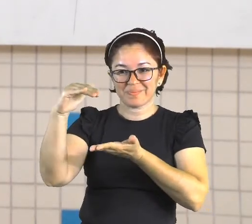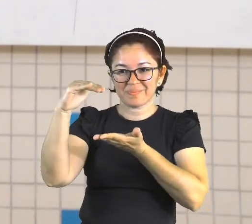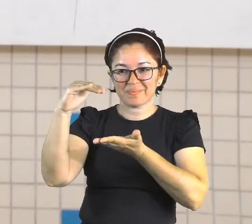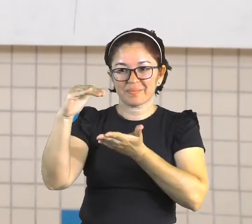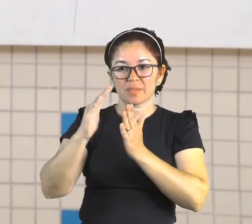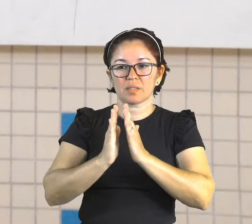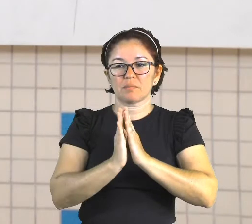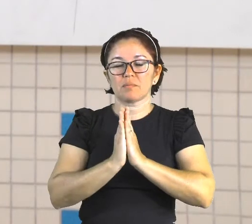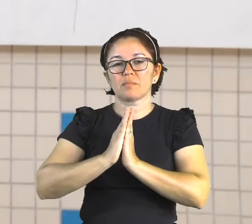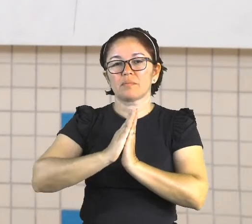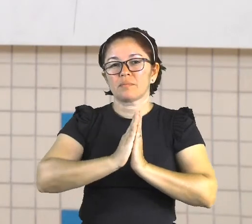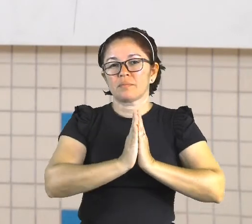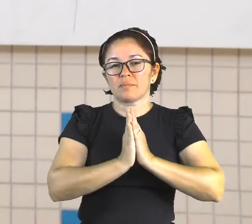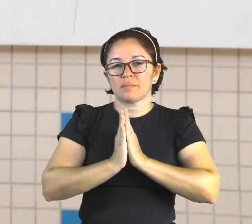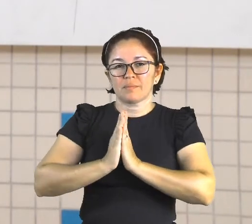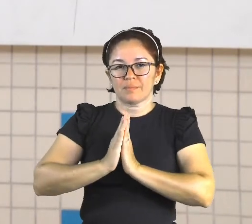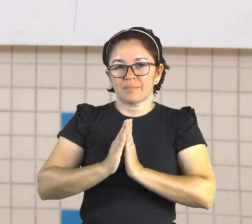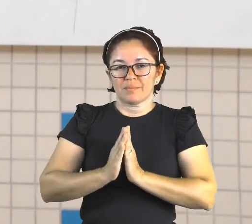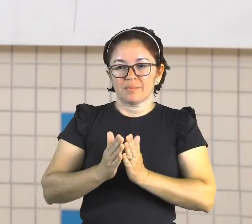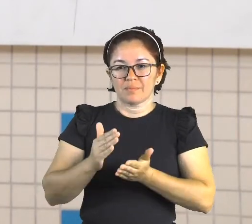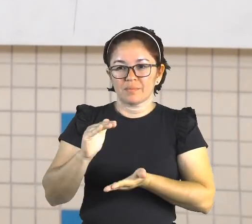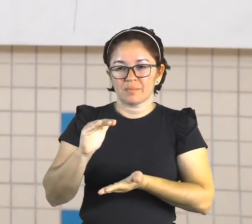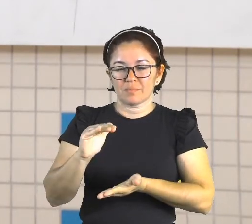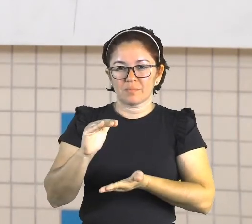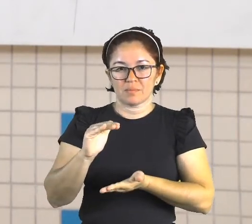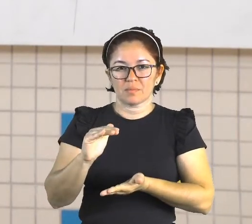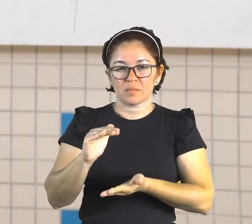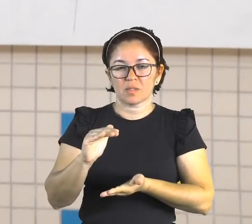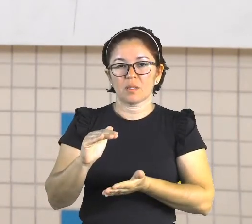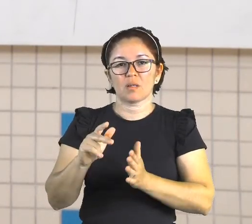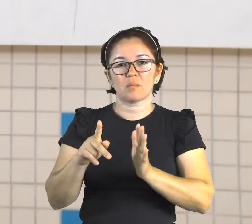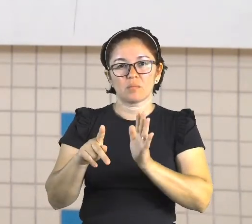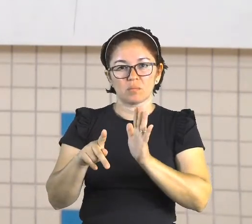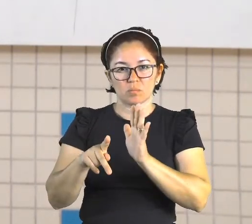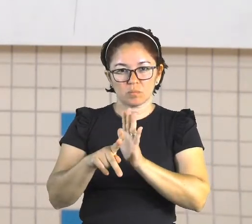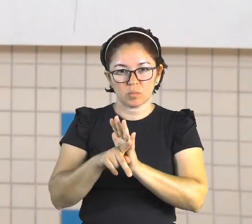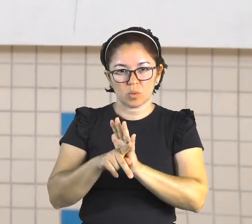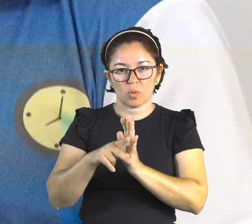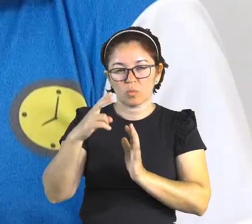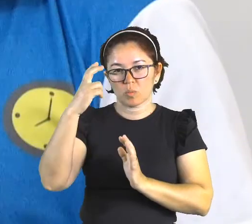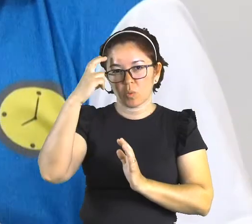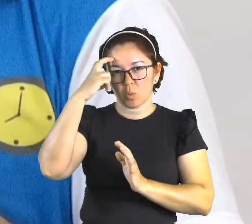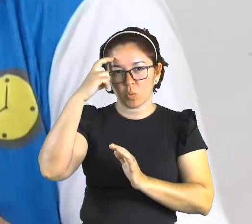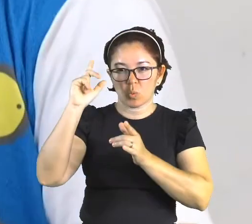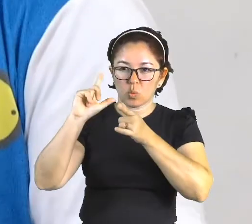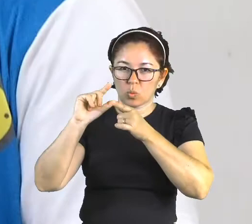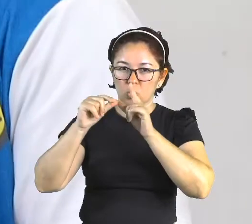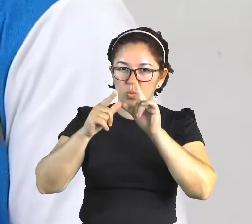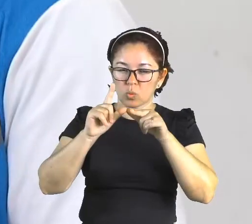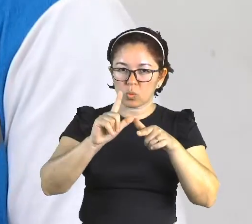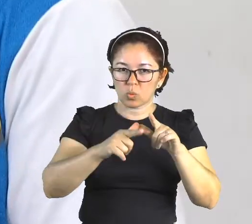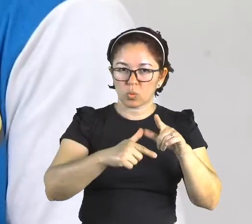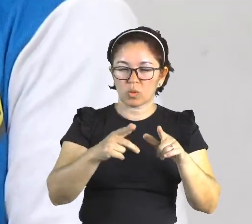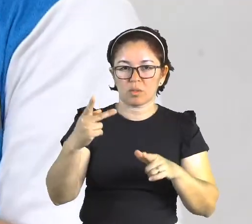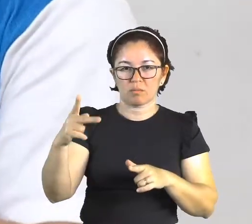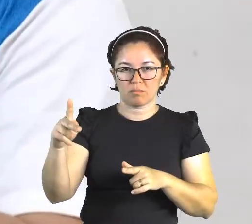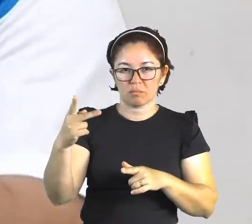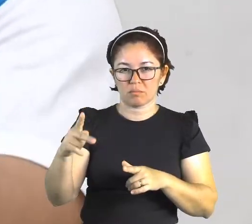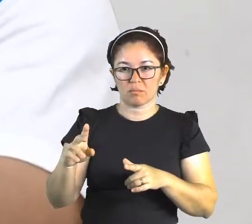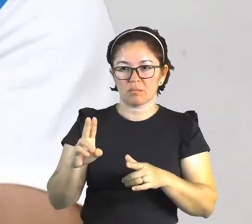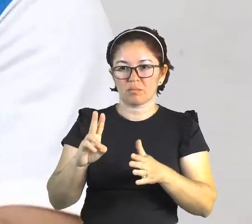Essa boneca, ela faz parte da cultura imaterial, porque ela representa toda a espiritualidade,